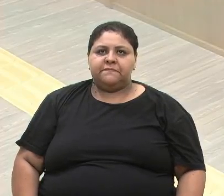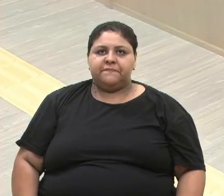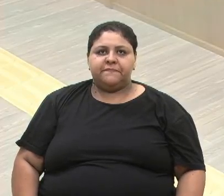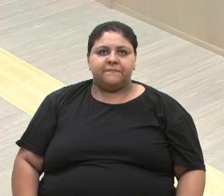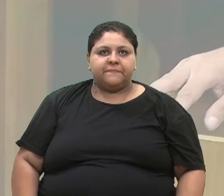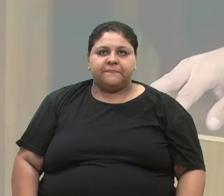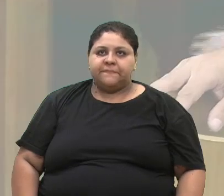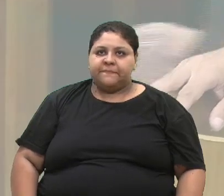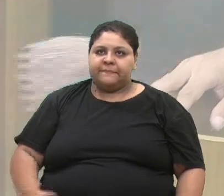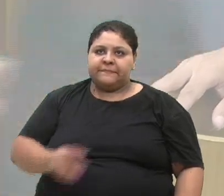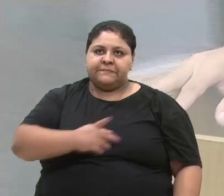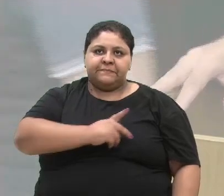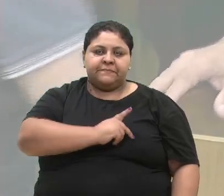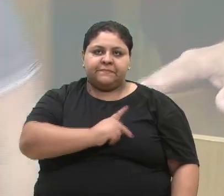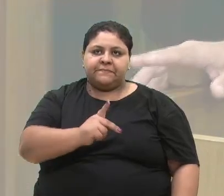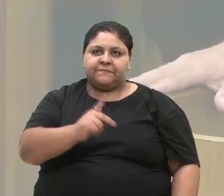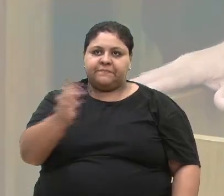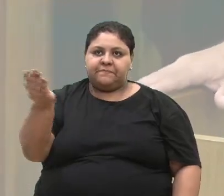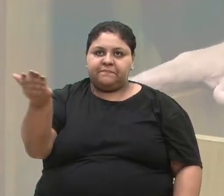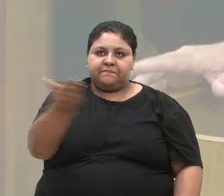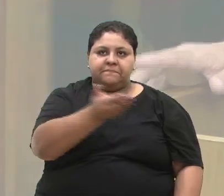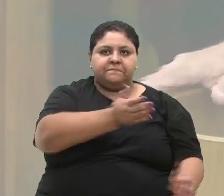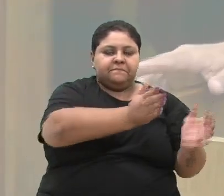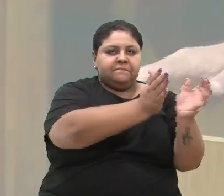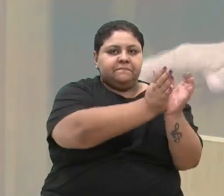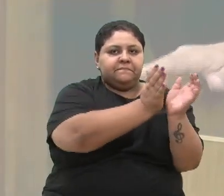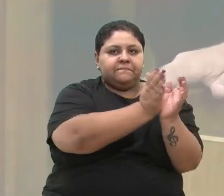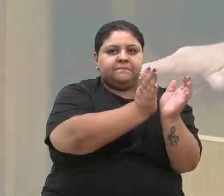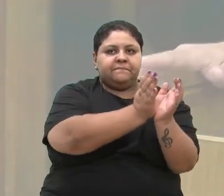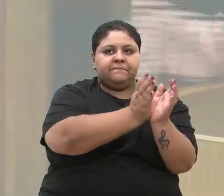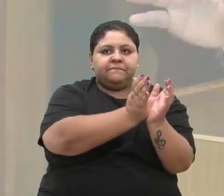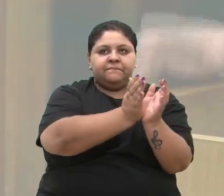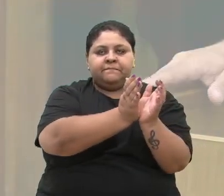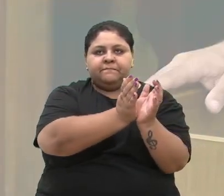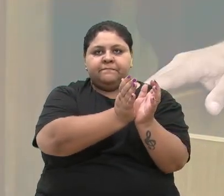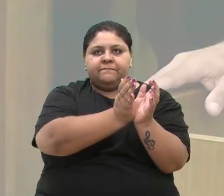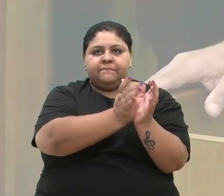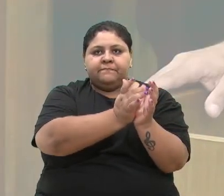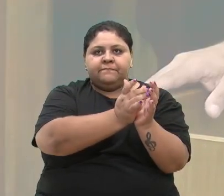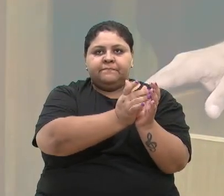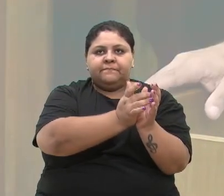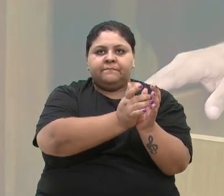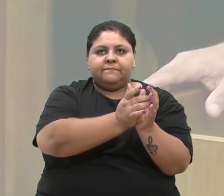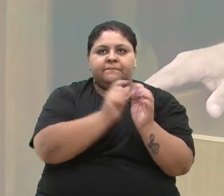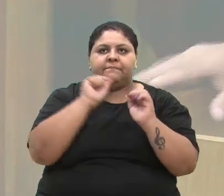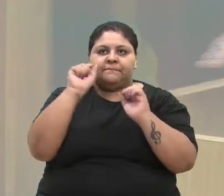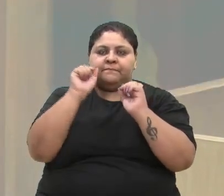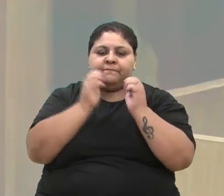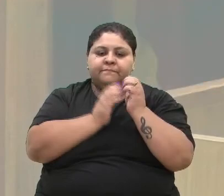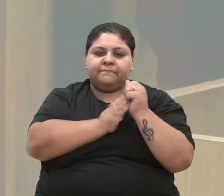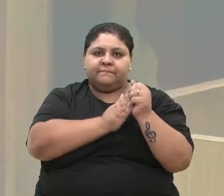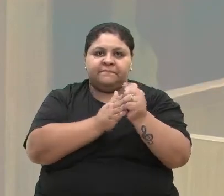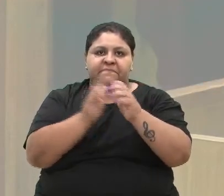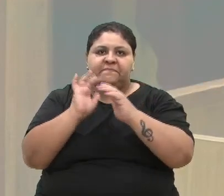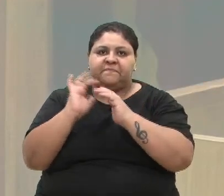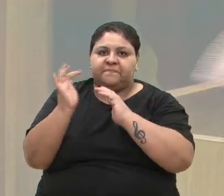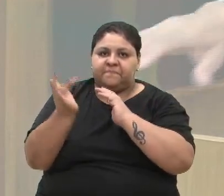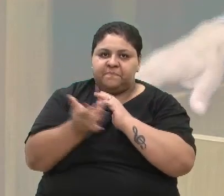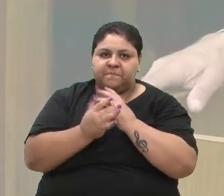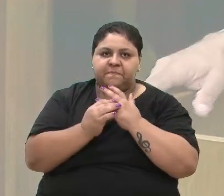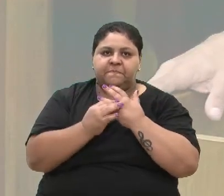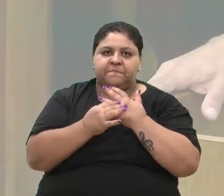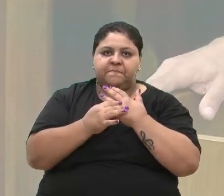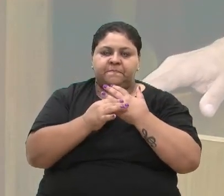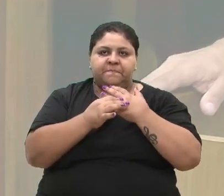Senhora Presidente, colegas vereadores, nobres colegas vereadores, que nos acompanham pelas redes sociais, pela TV